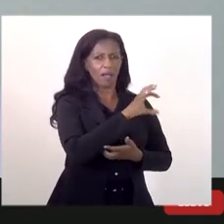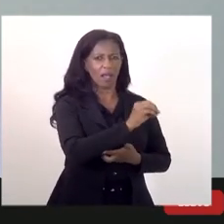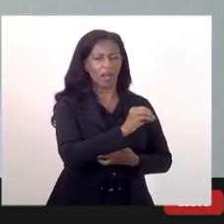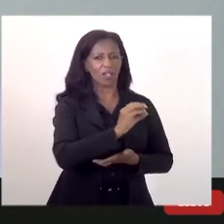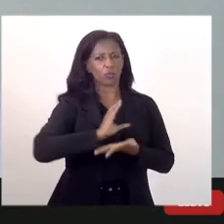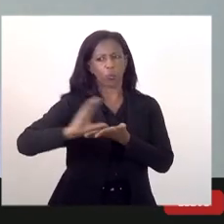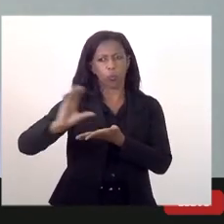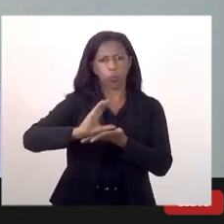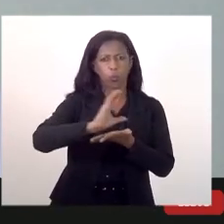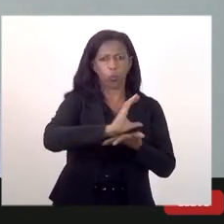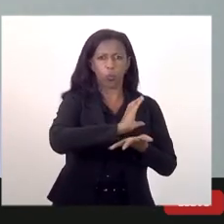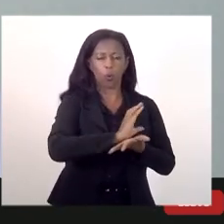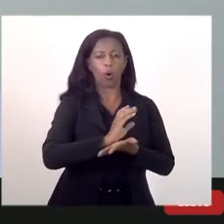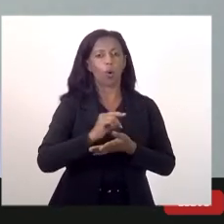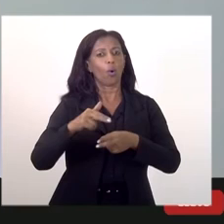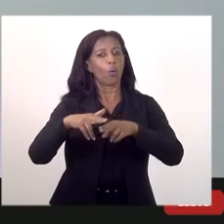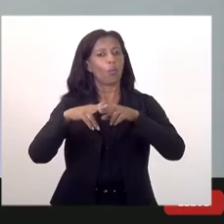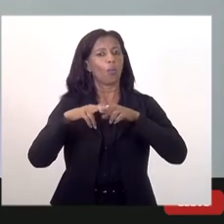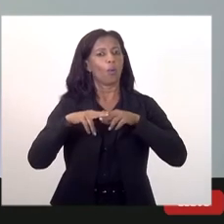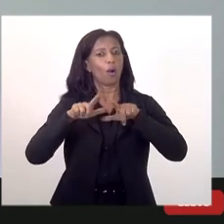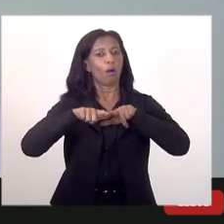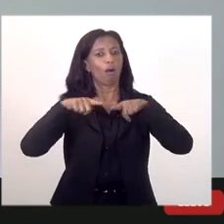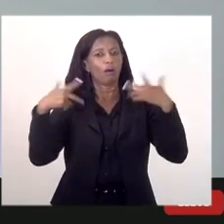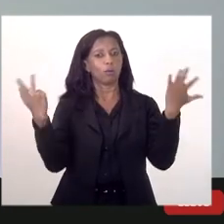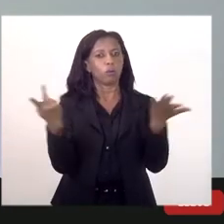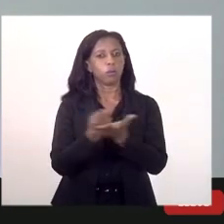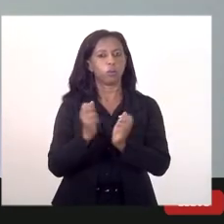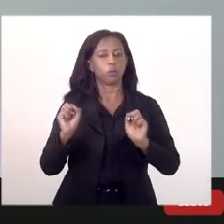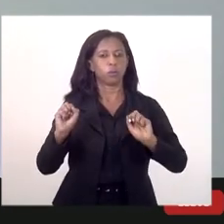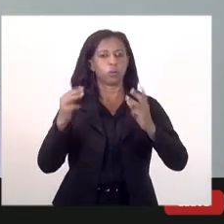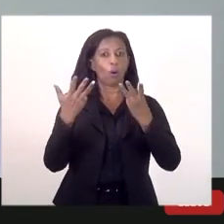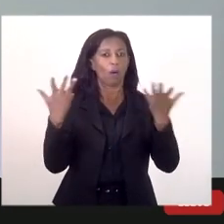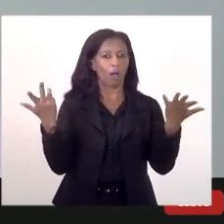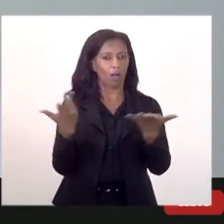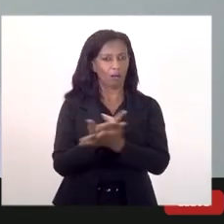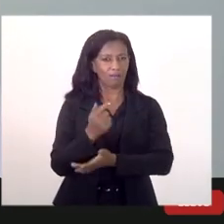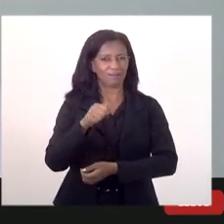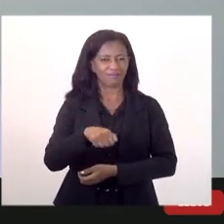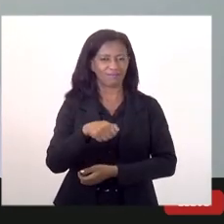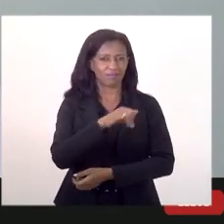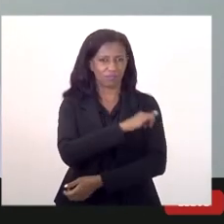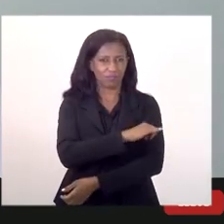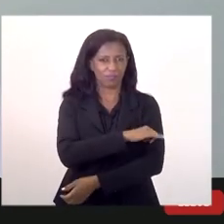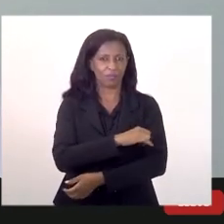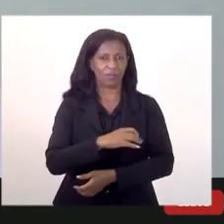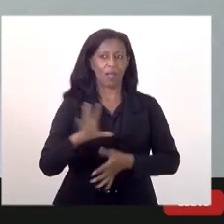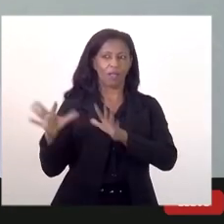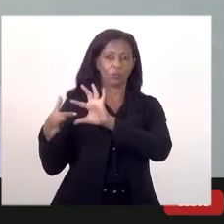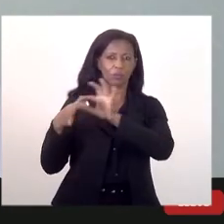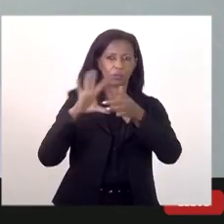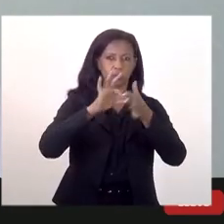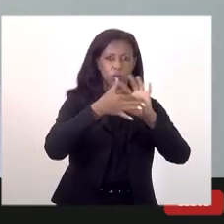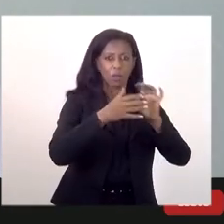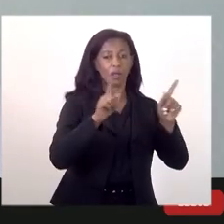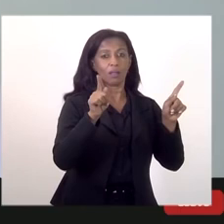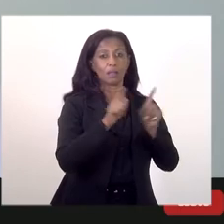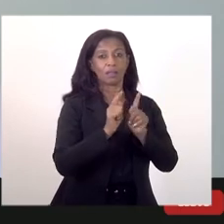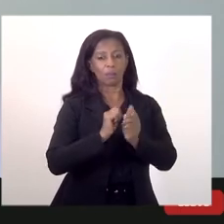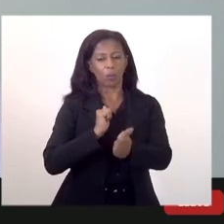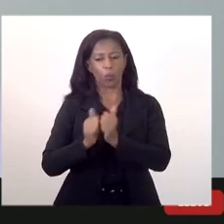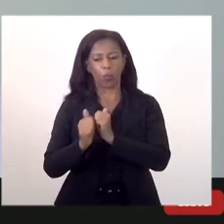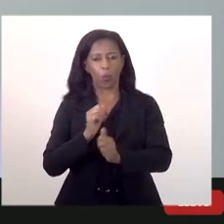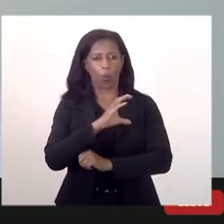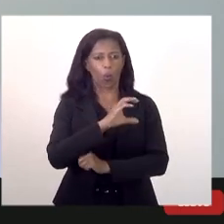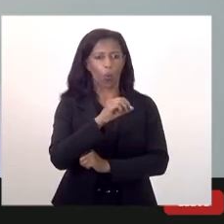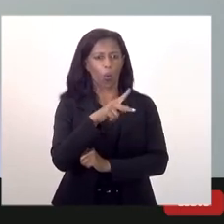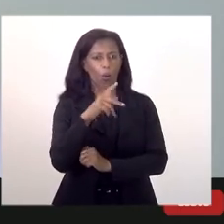investimentos inclusive por conta de grandes eventos que aqui foram realizados as Olimpíadas e a Copa do Mundo por exemplo e a